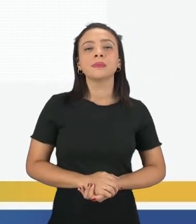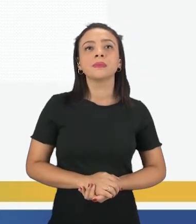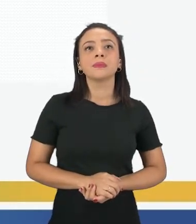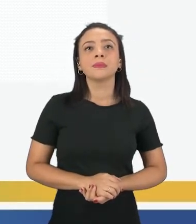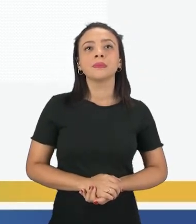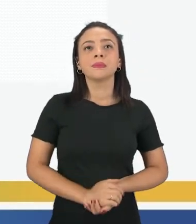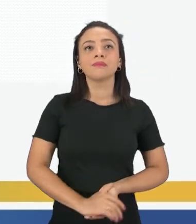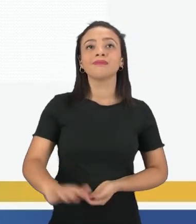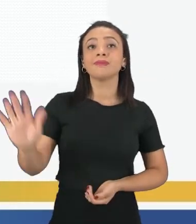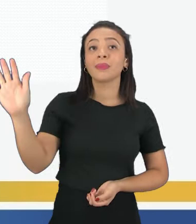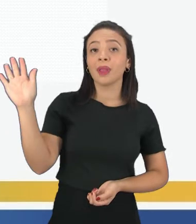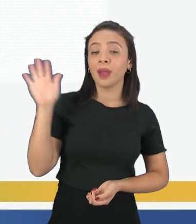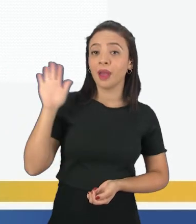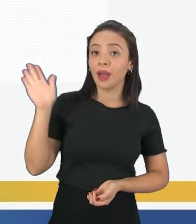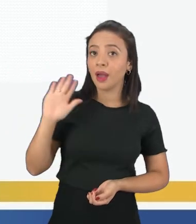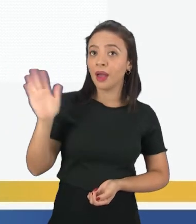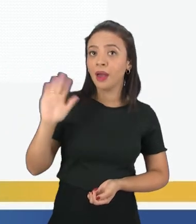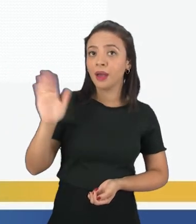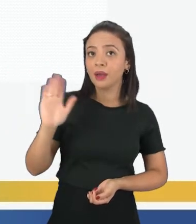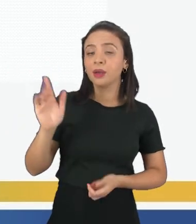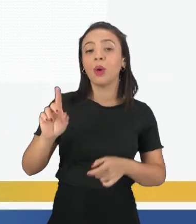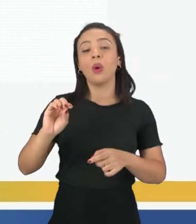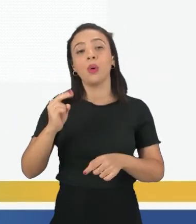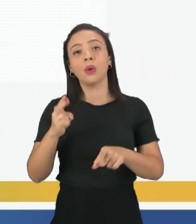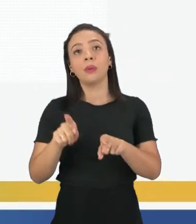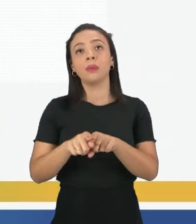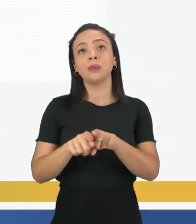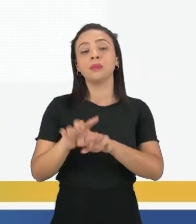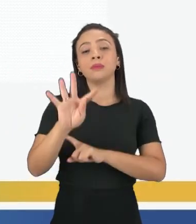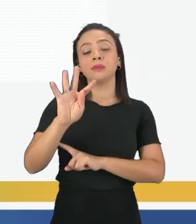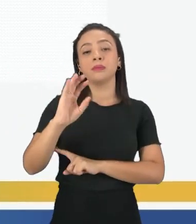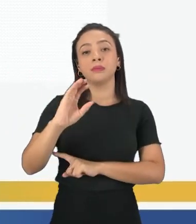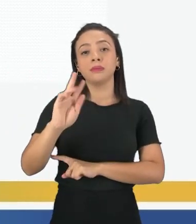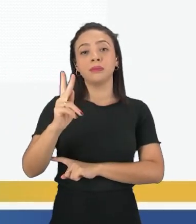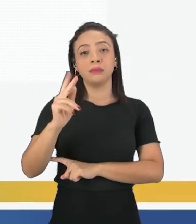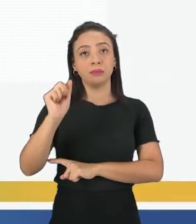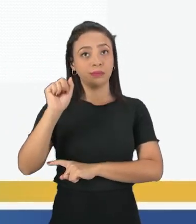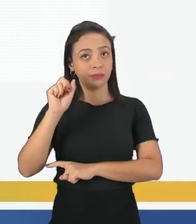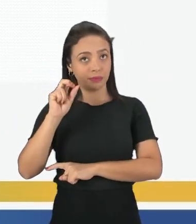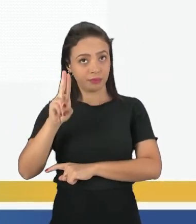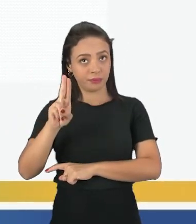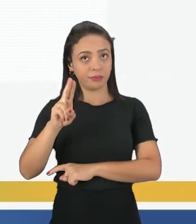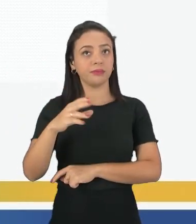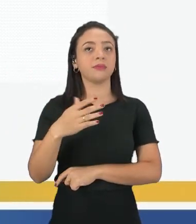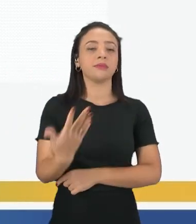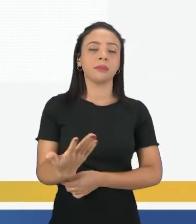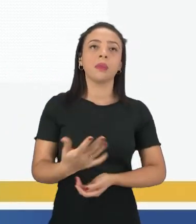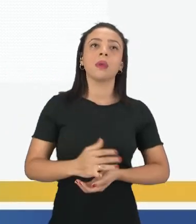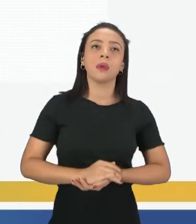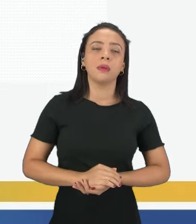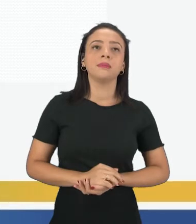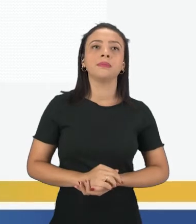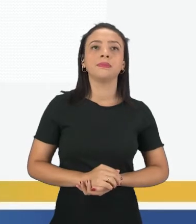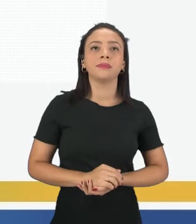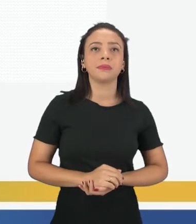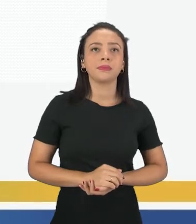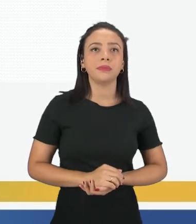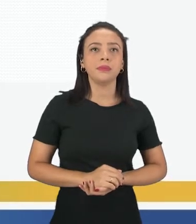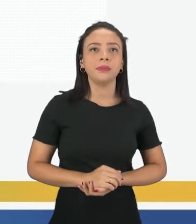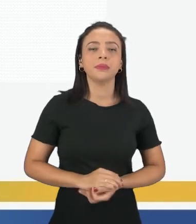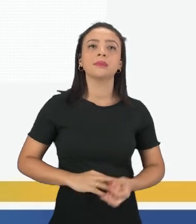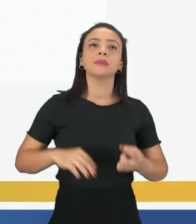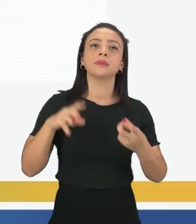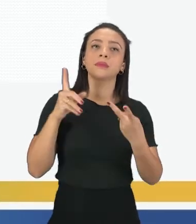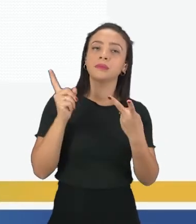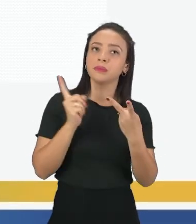bye, bye-bye. Então goodbye é adeus, bye, bye-bye